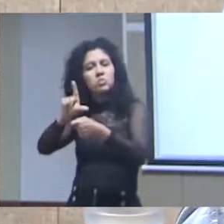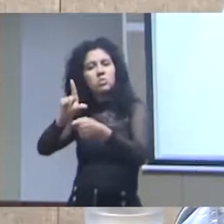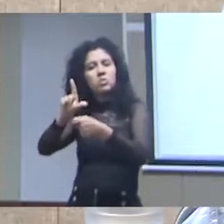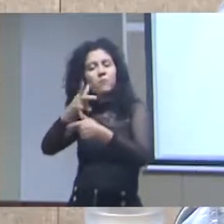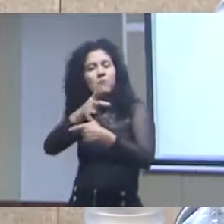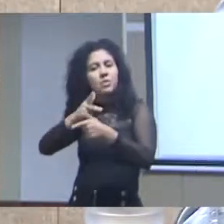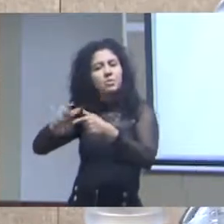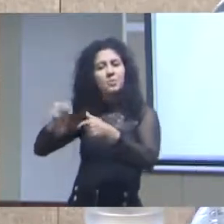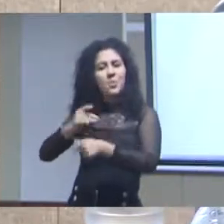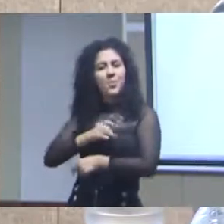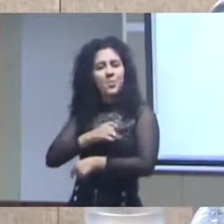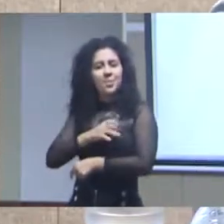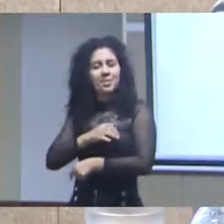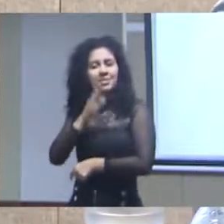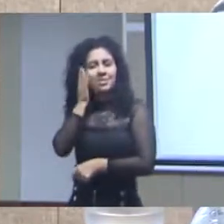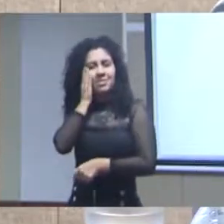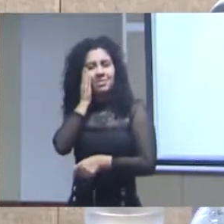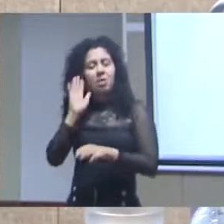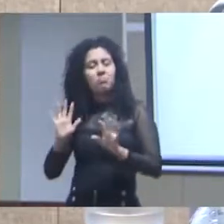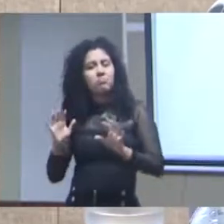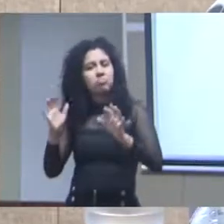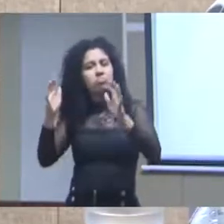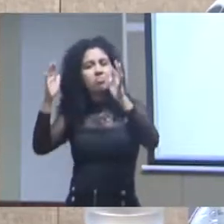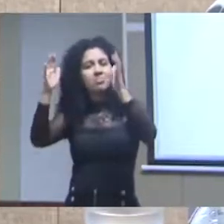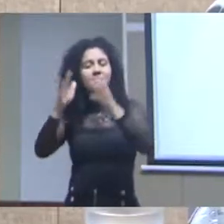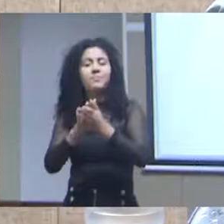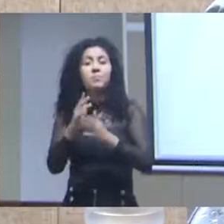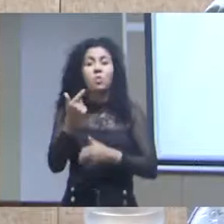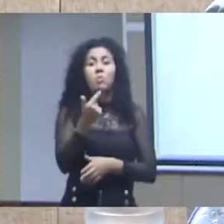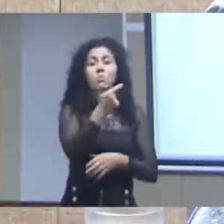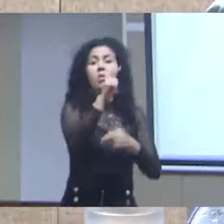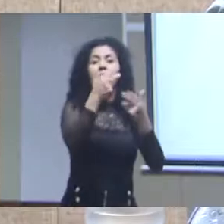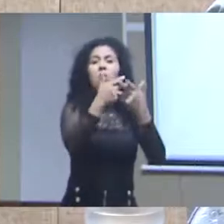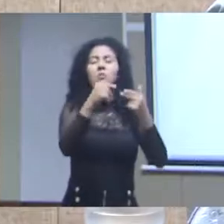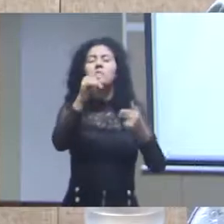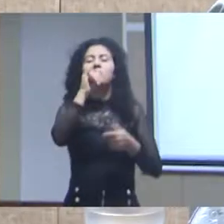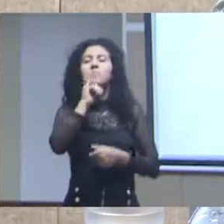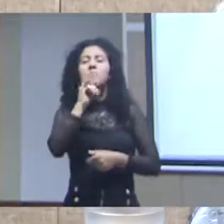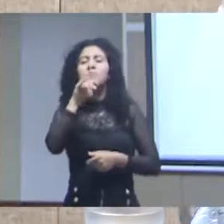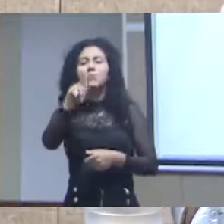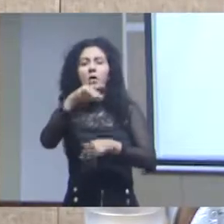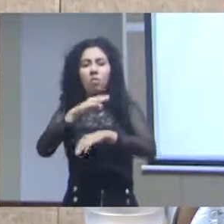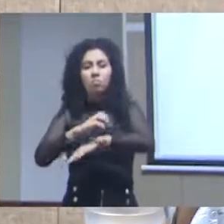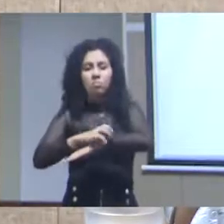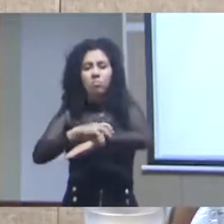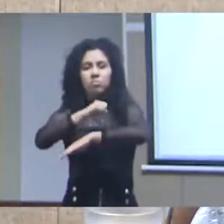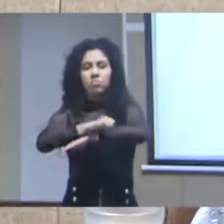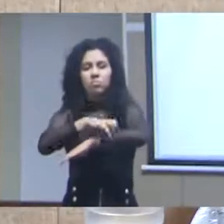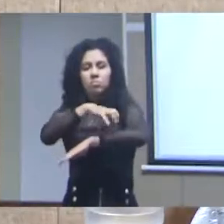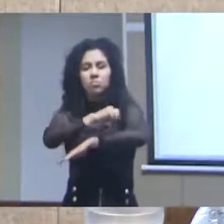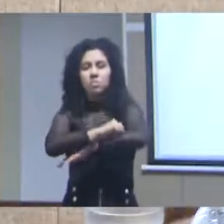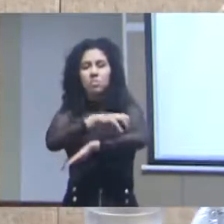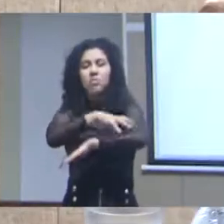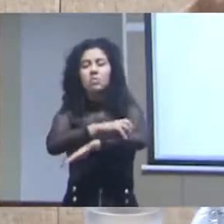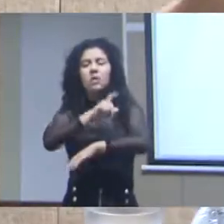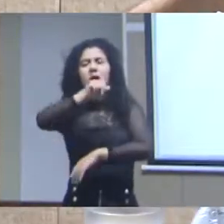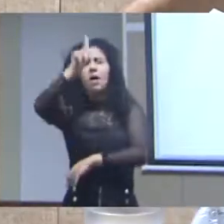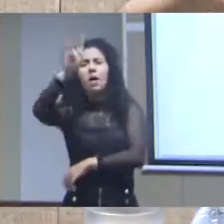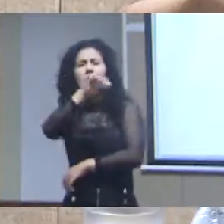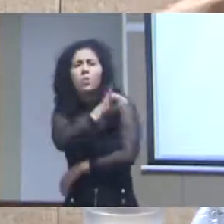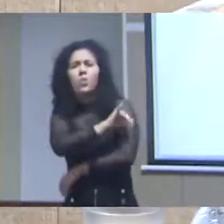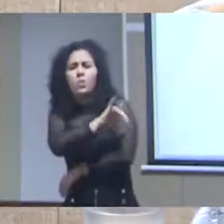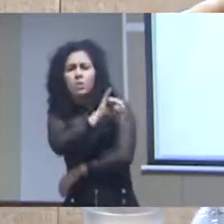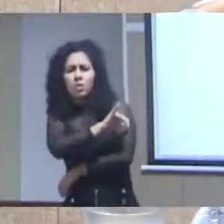que ela era endêmica de um local lá onde ia ser construído o arco metropolitano e a publicação desses dados em formatos abertos fez com que